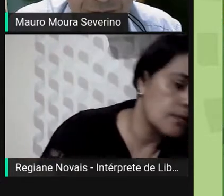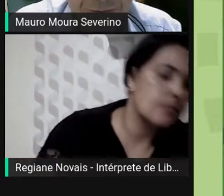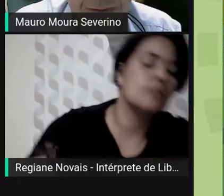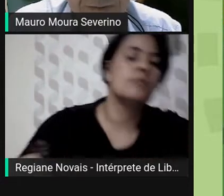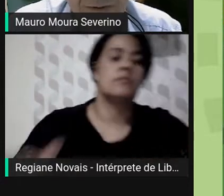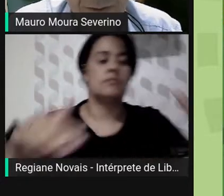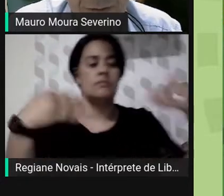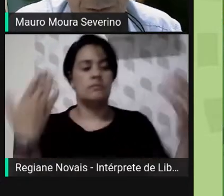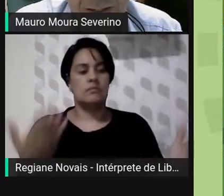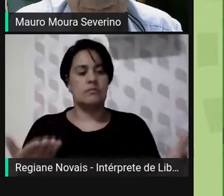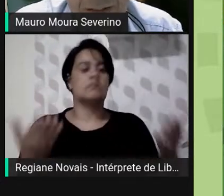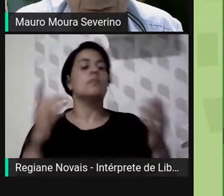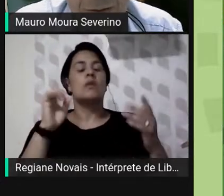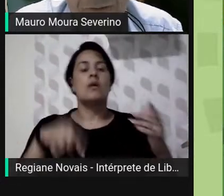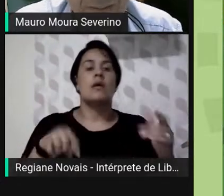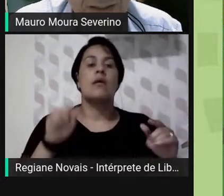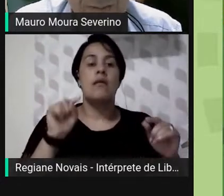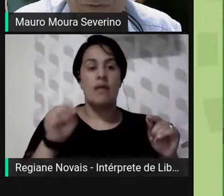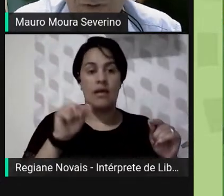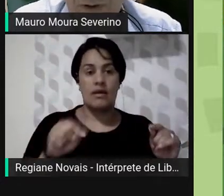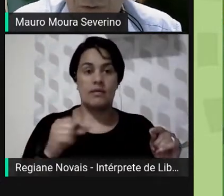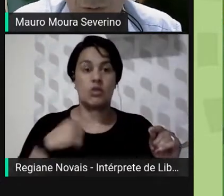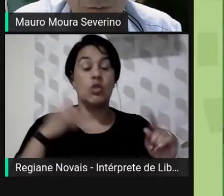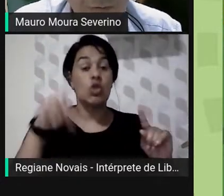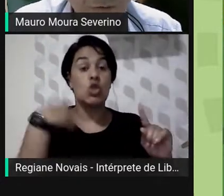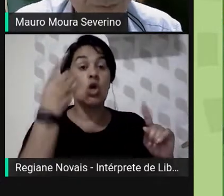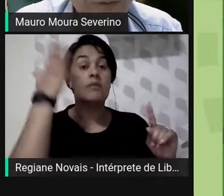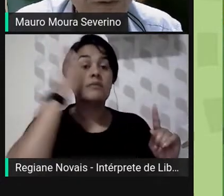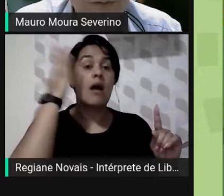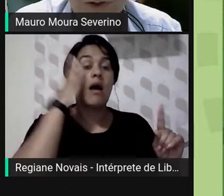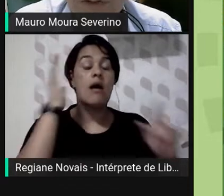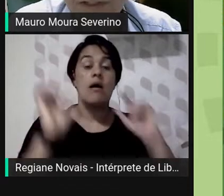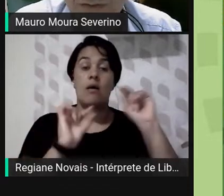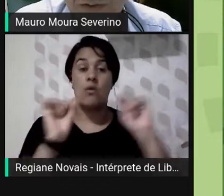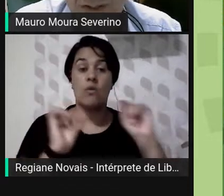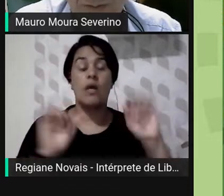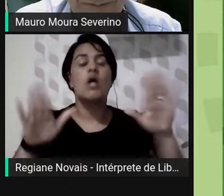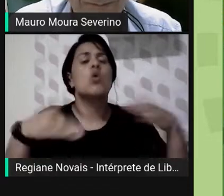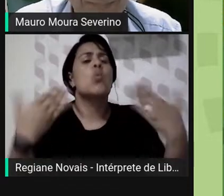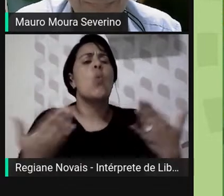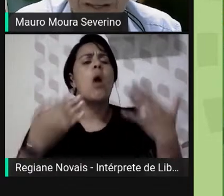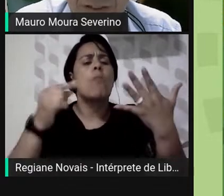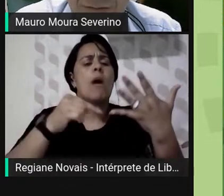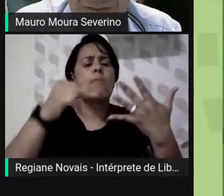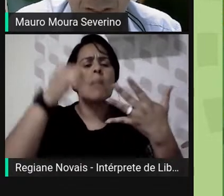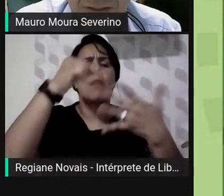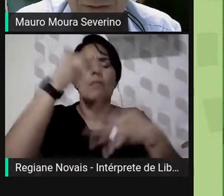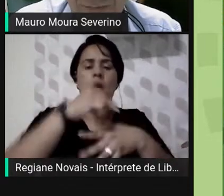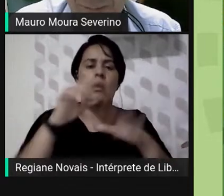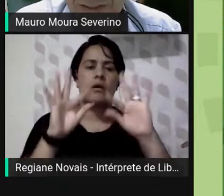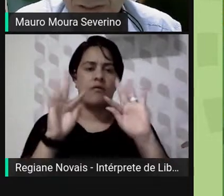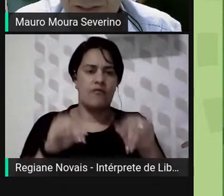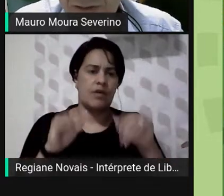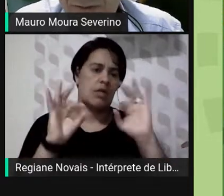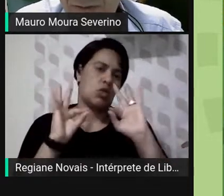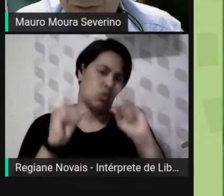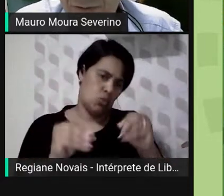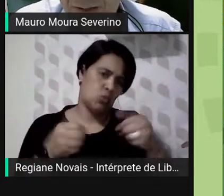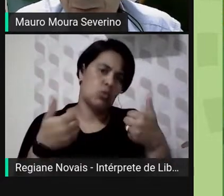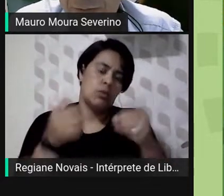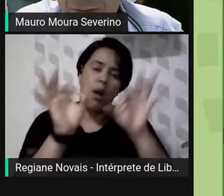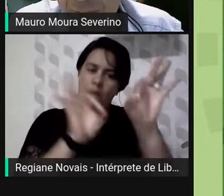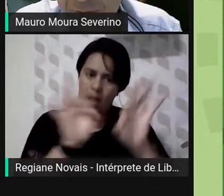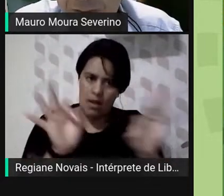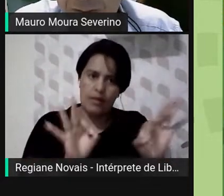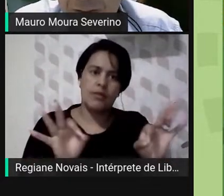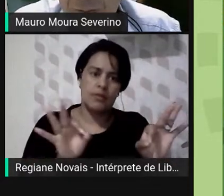verificação regular, nós sabemos qual foi o percentual de execução da atividade que foi planejada. que